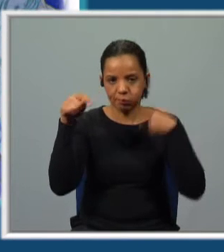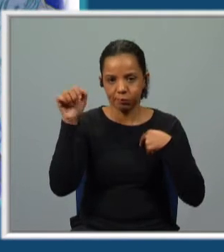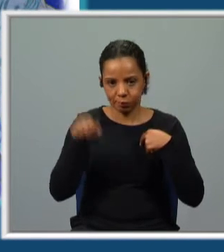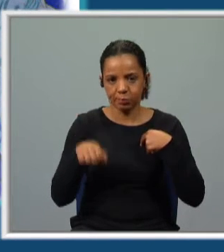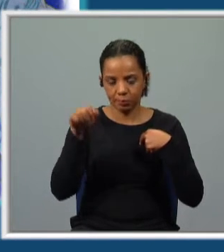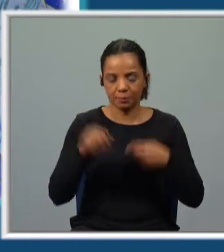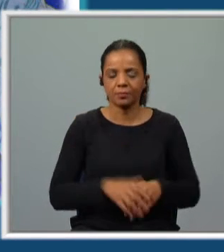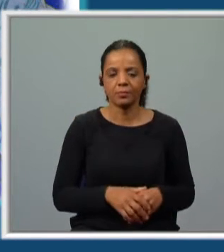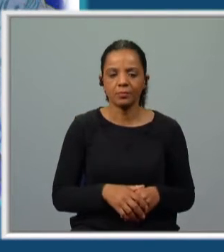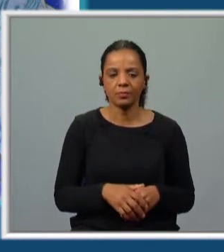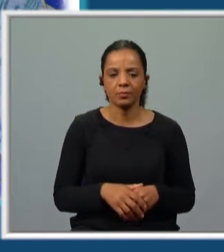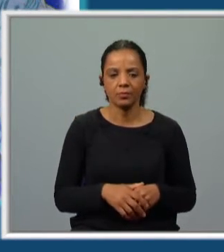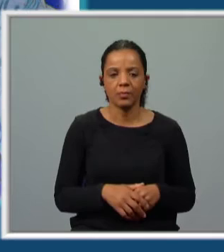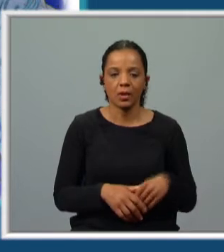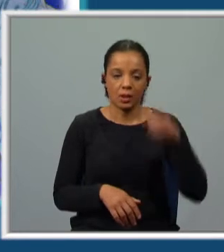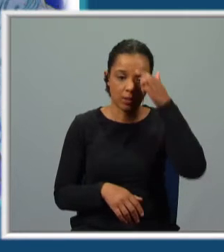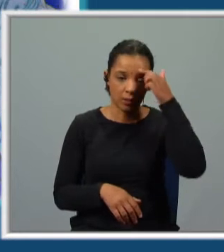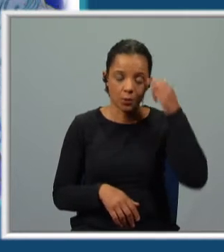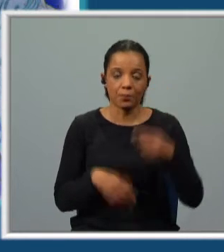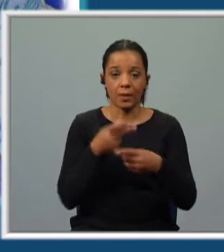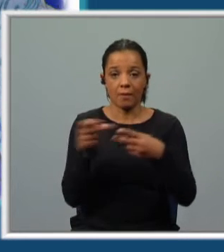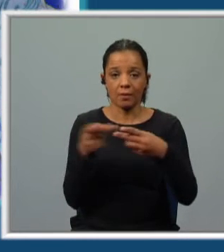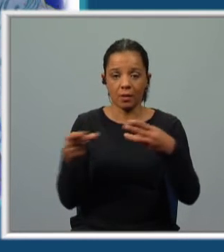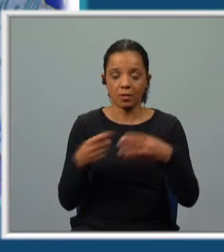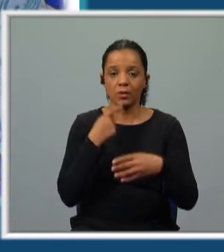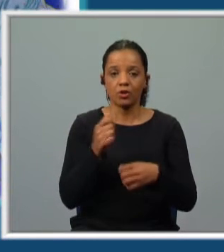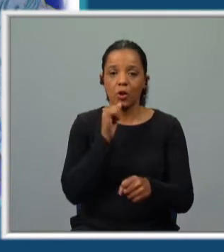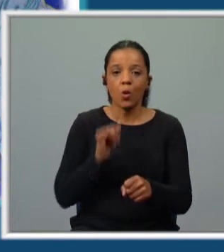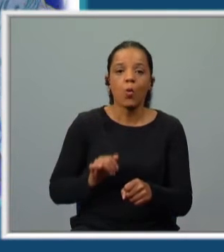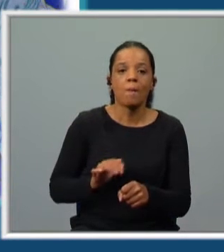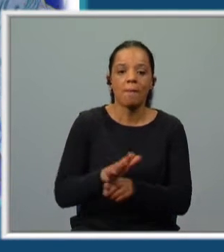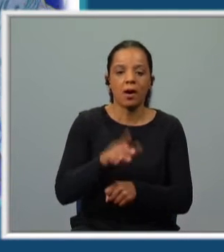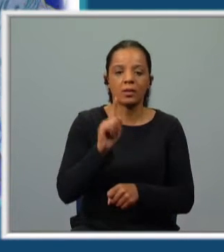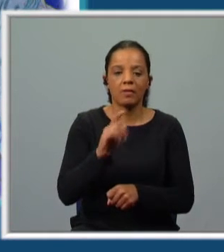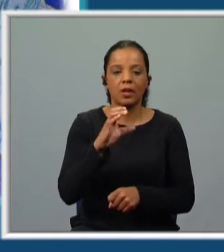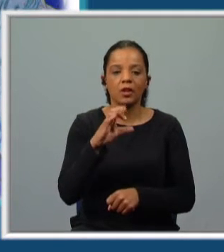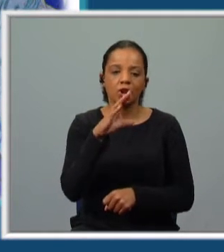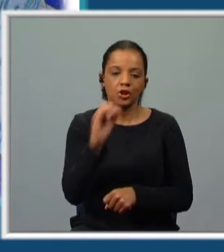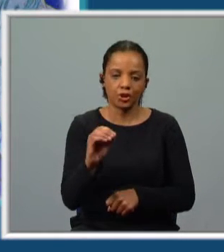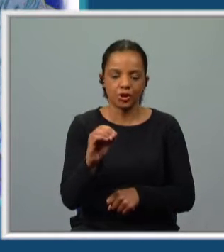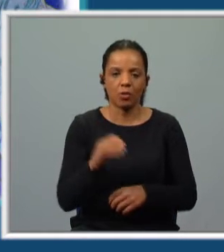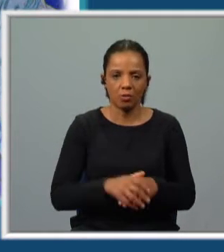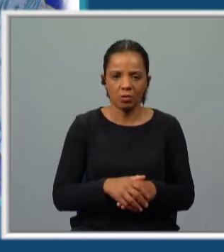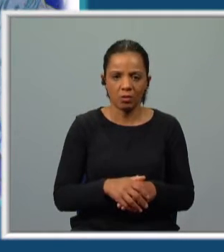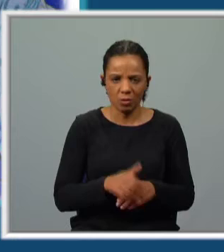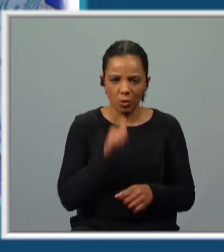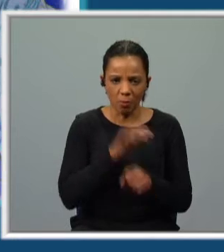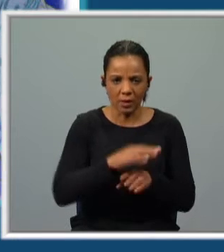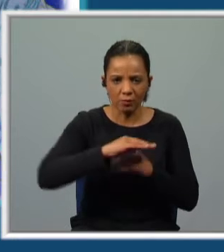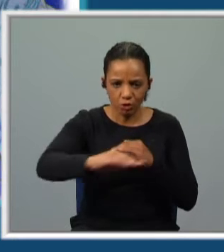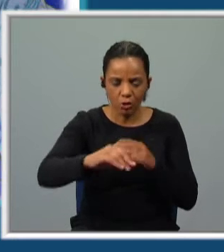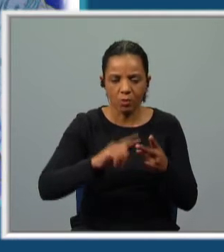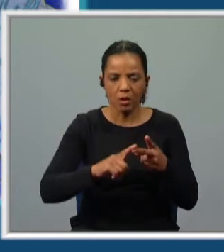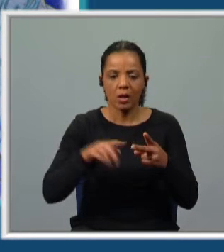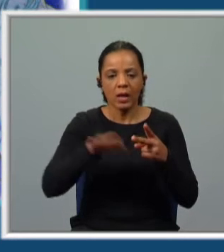Então, qual destas expressões traduz o significado de o mar estava a chão? O mar estava no chão? O mar estava